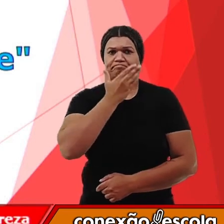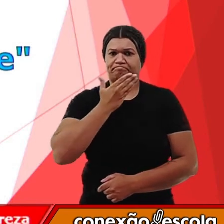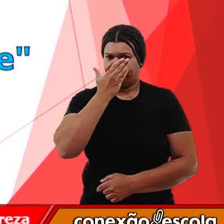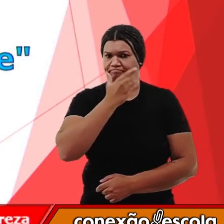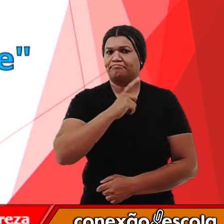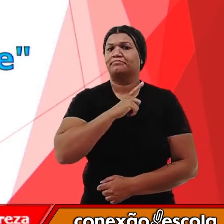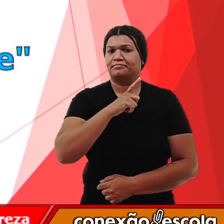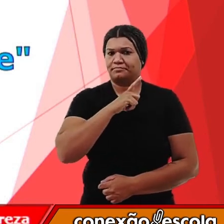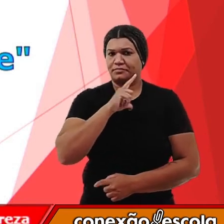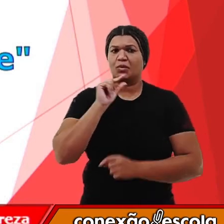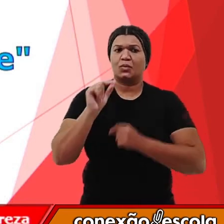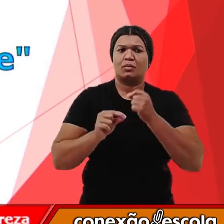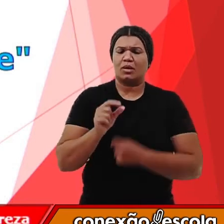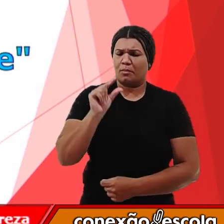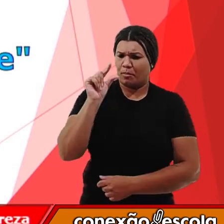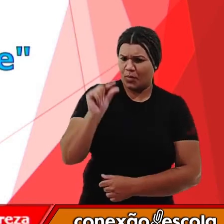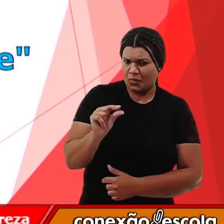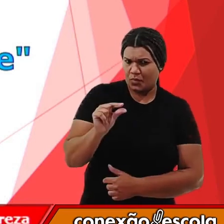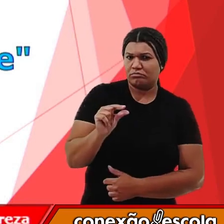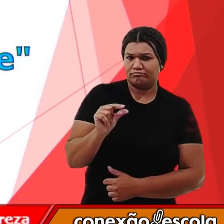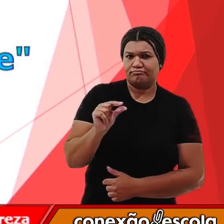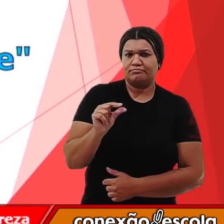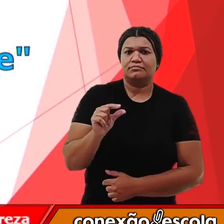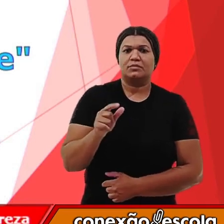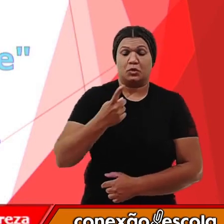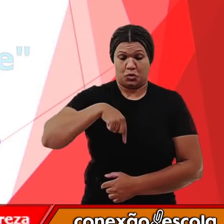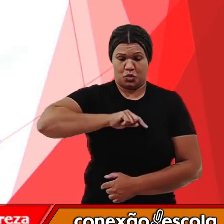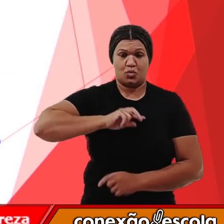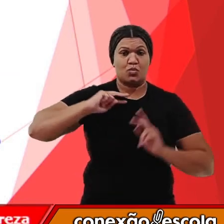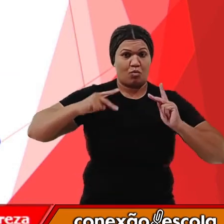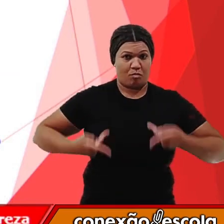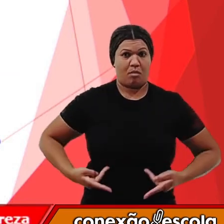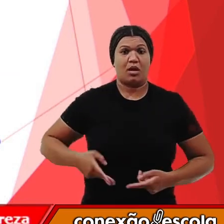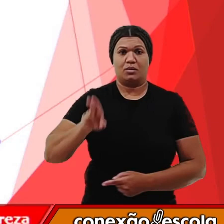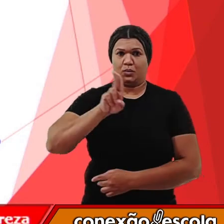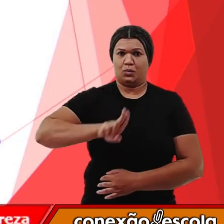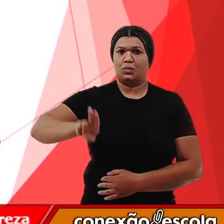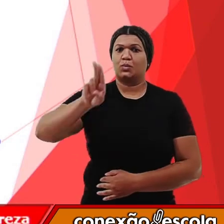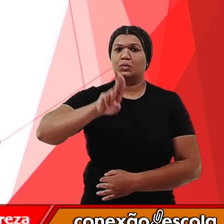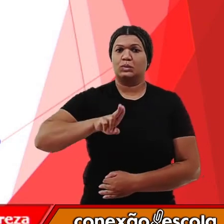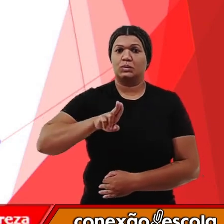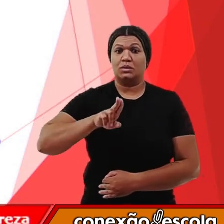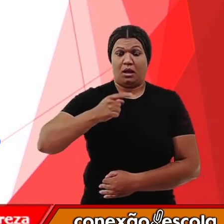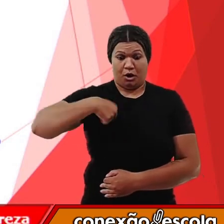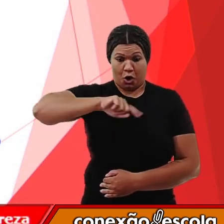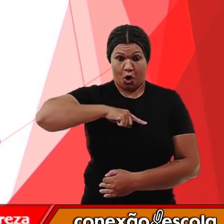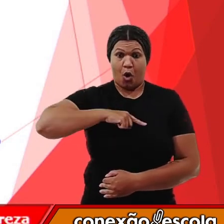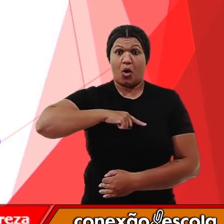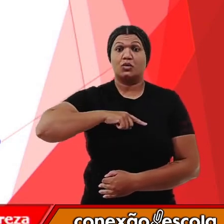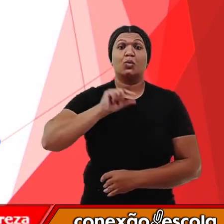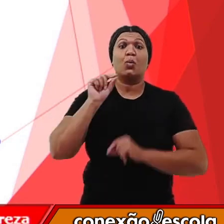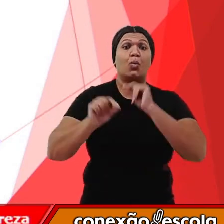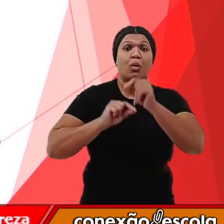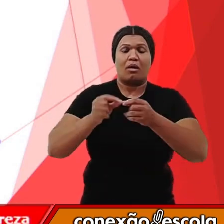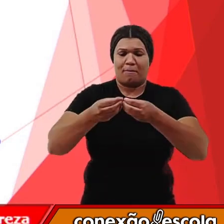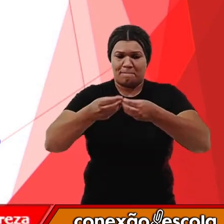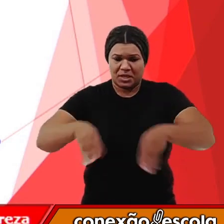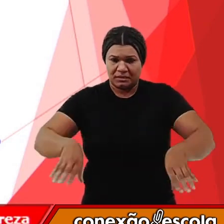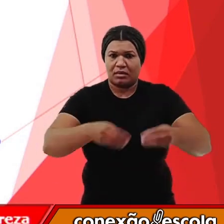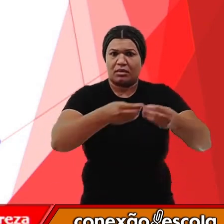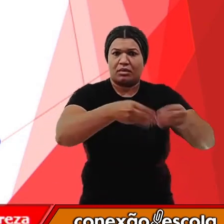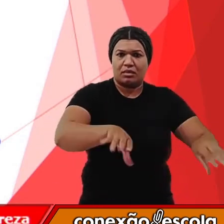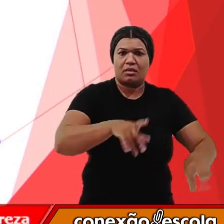pequena fração de água que nós temos para consumo humano, se nós fizermos um mau uso dessa água,